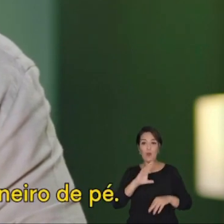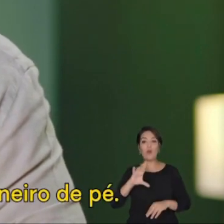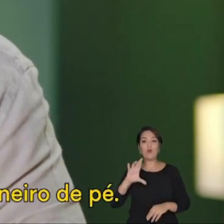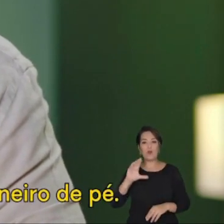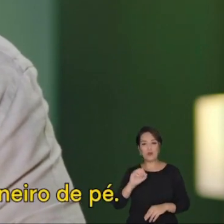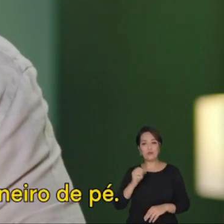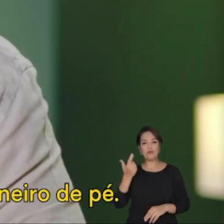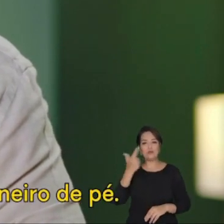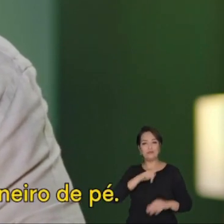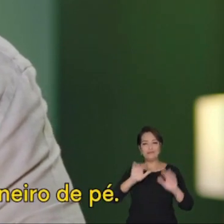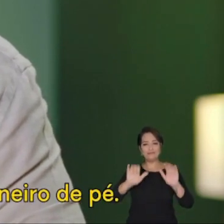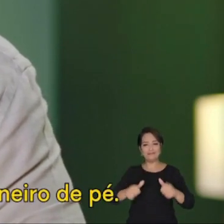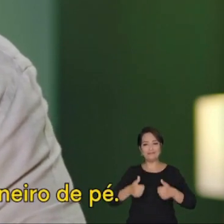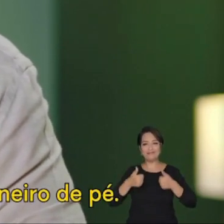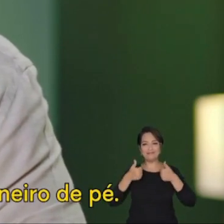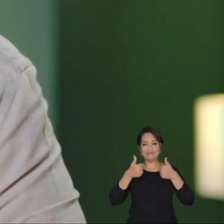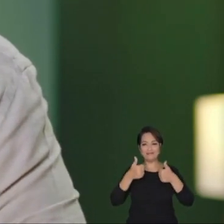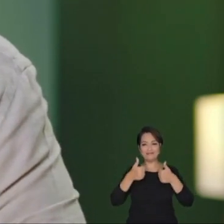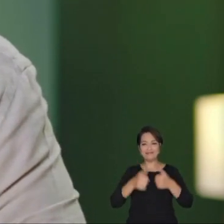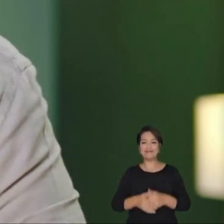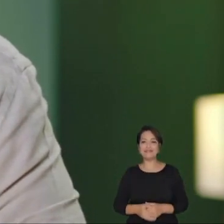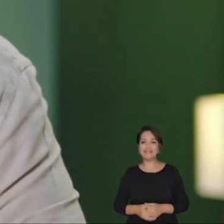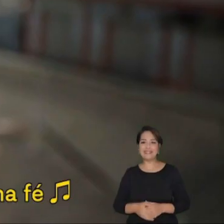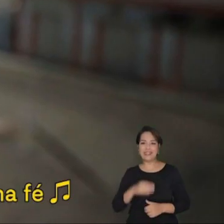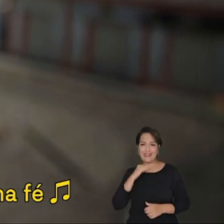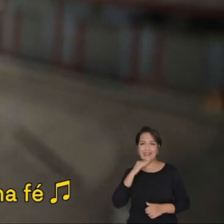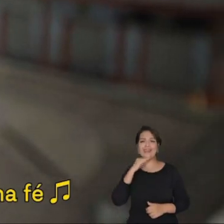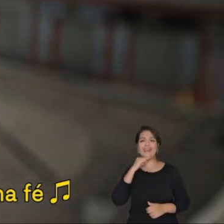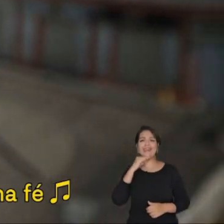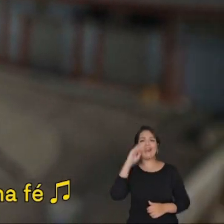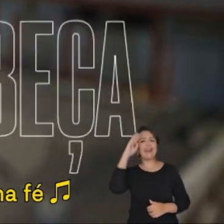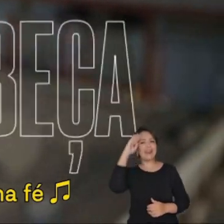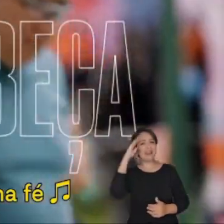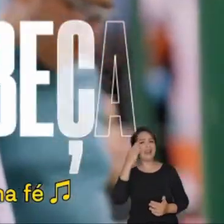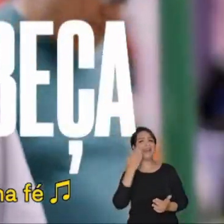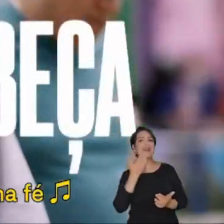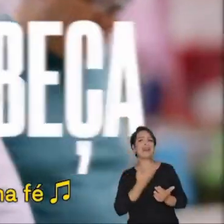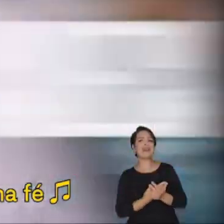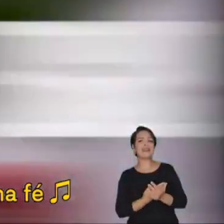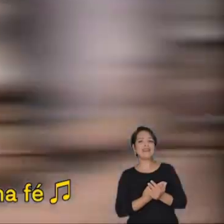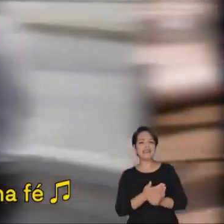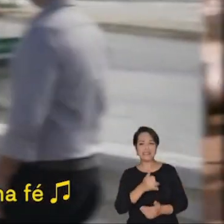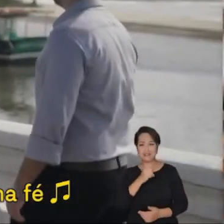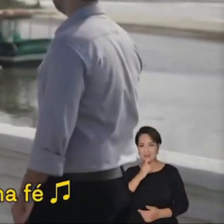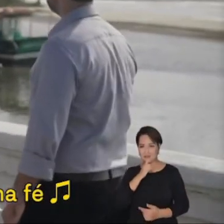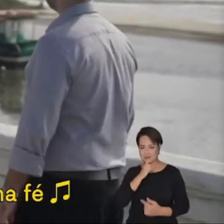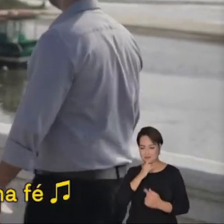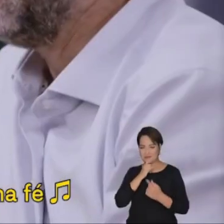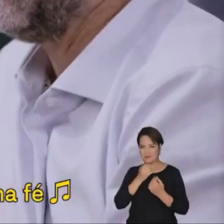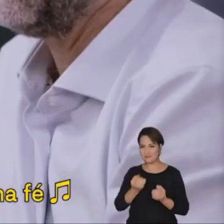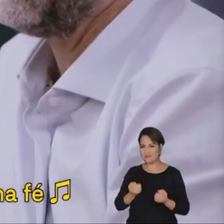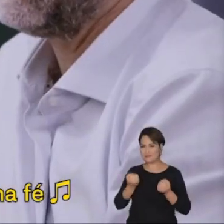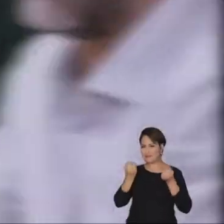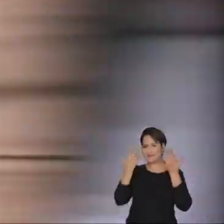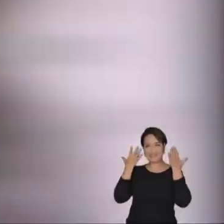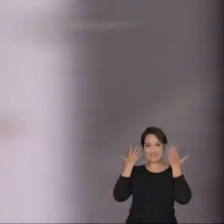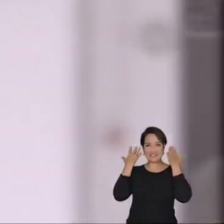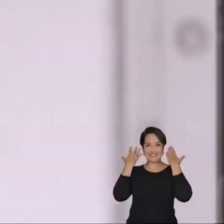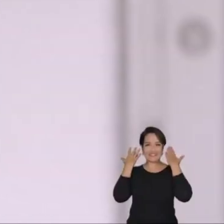a gente colocar o nosso Rio de Janeiro de pé. Ergue essa cabeça, mete o pé e vai na fé.